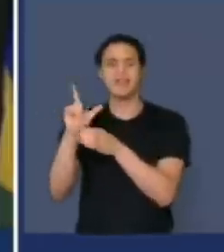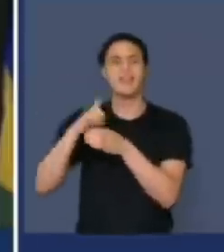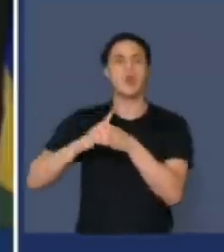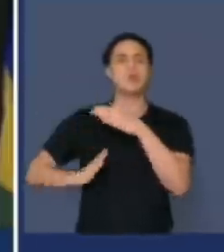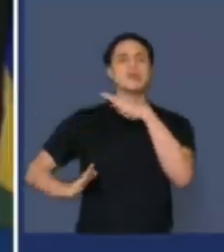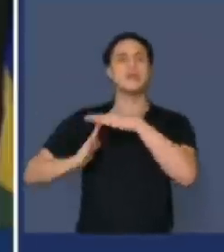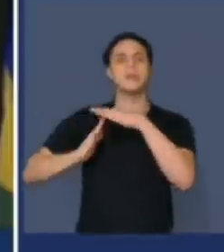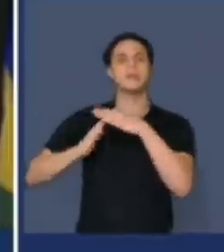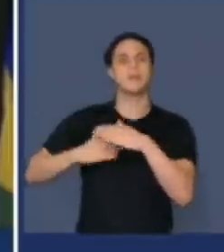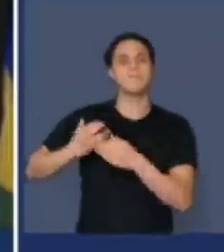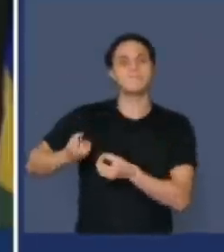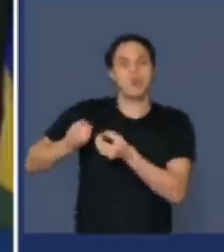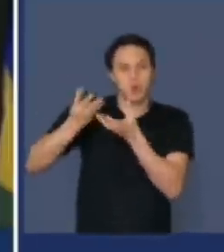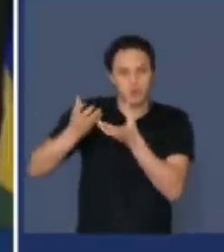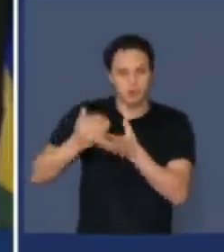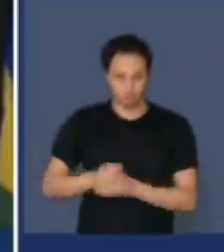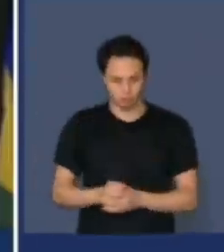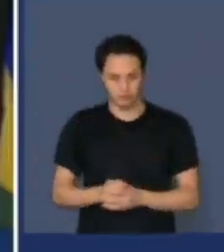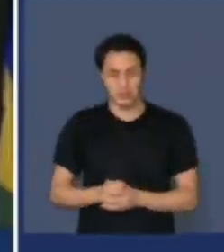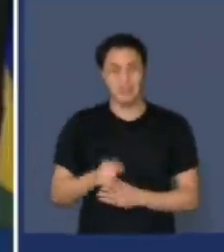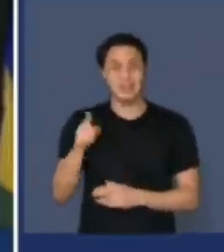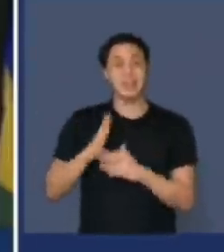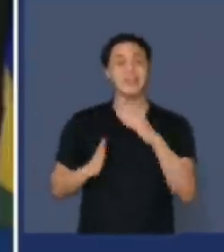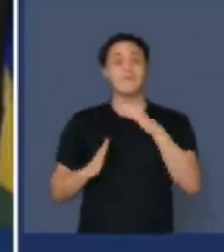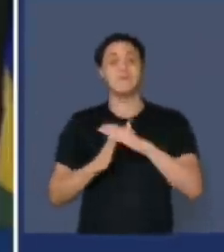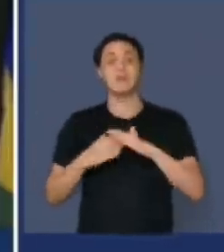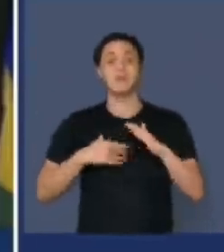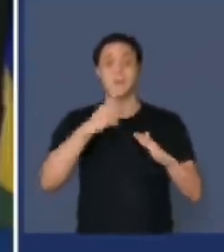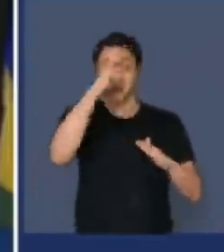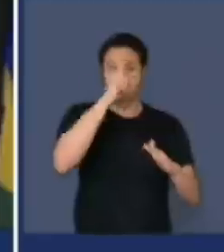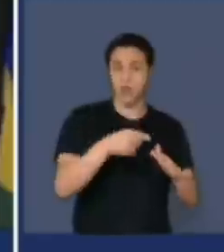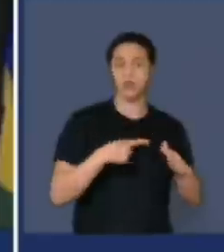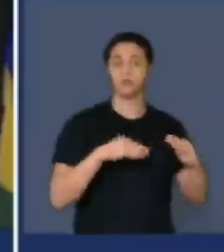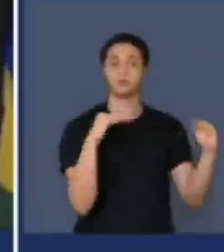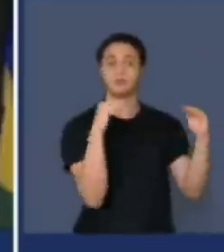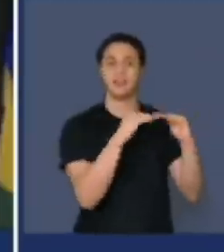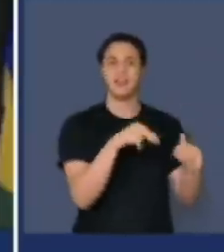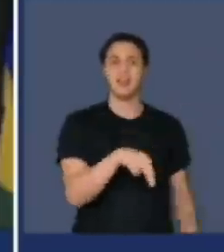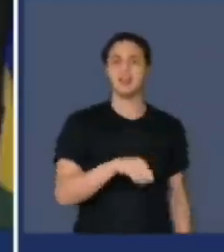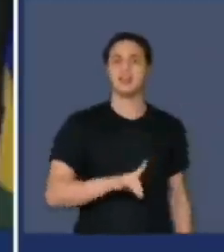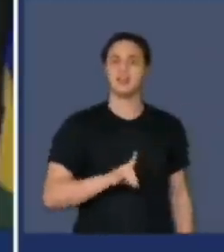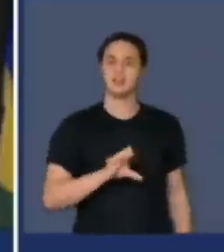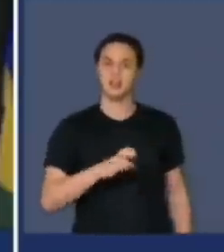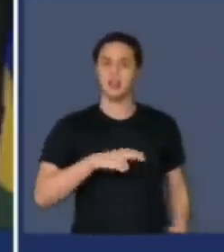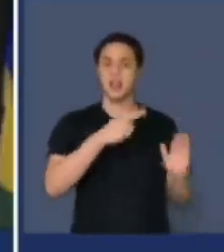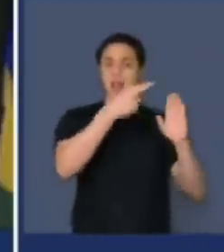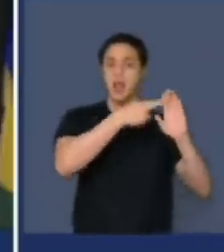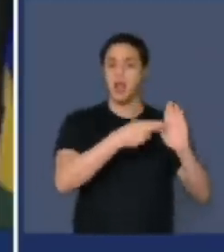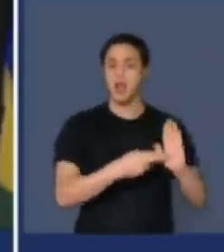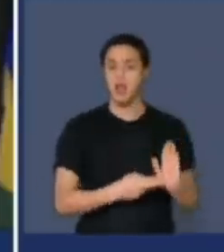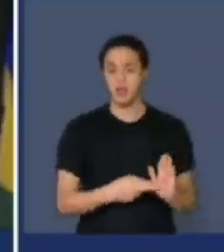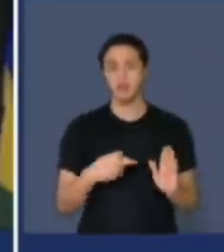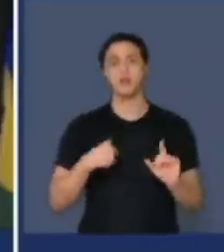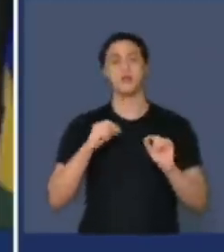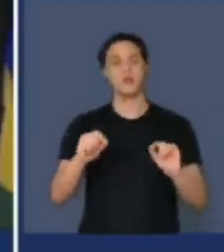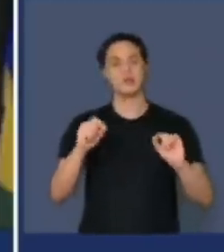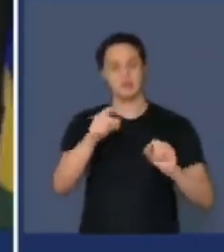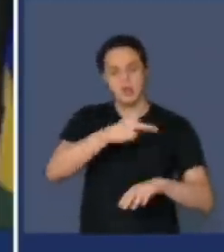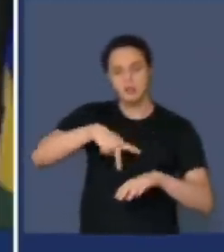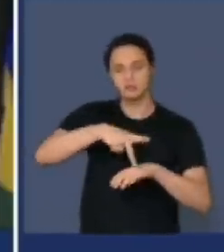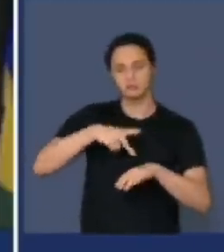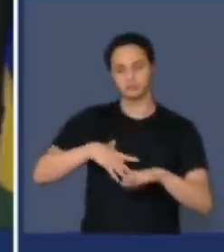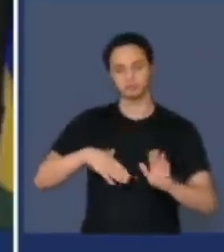estufa. E esse limite vai ser pré-determinado de acordo com a nossa NDC, as nossas regras nacionalmente